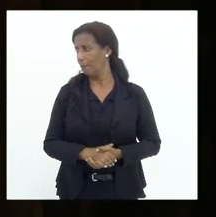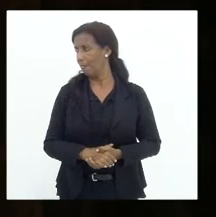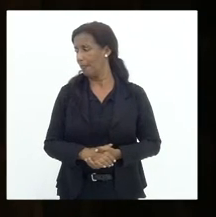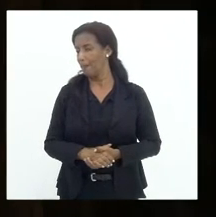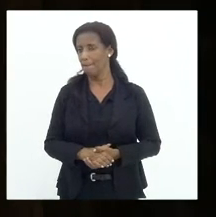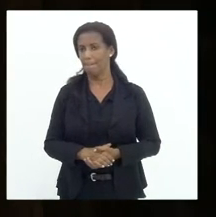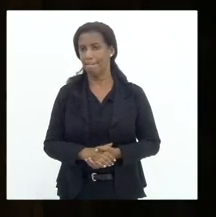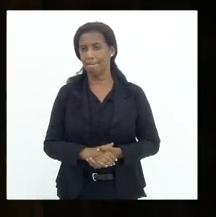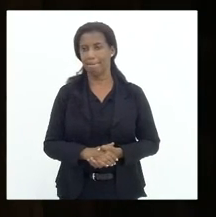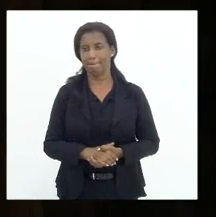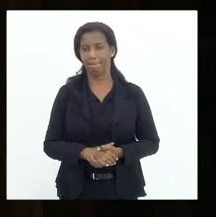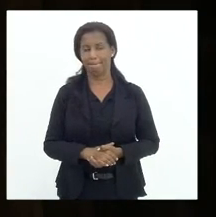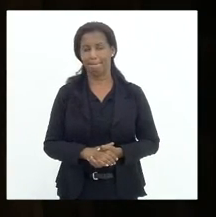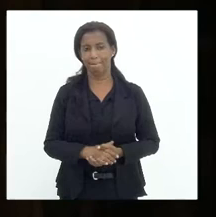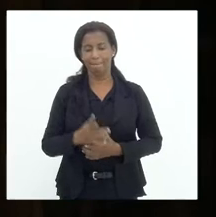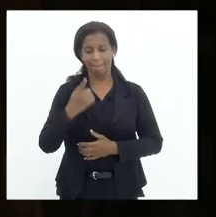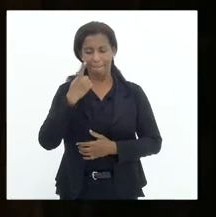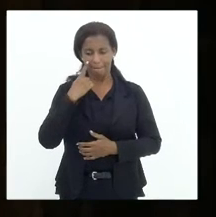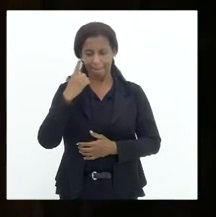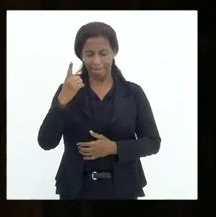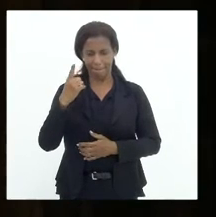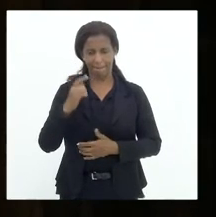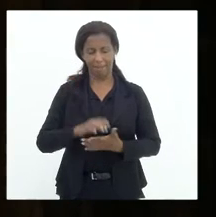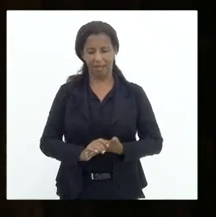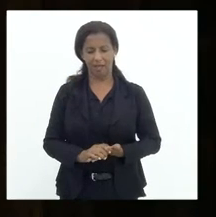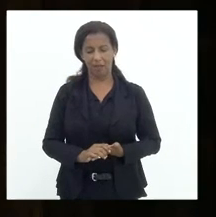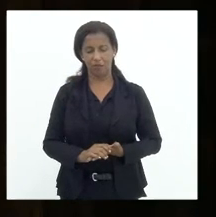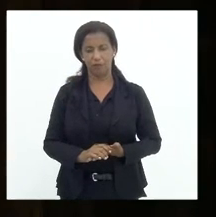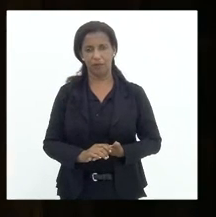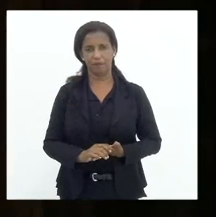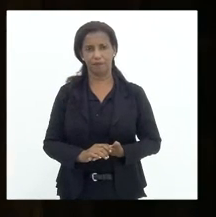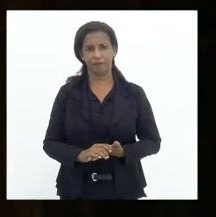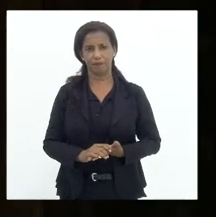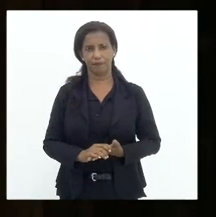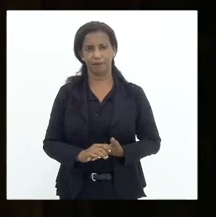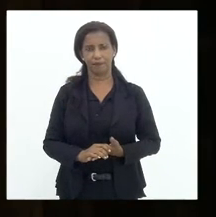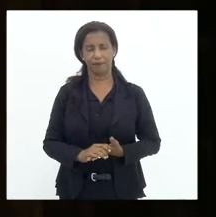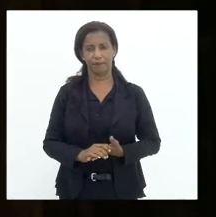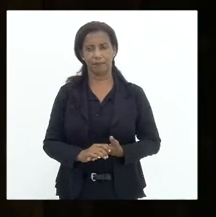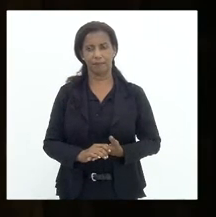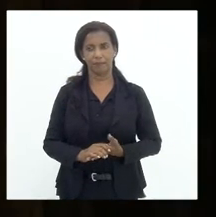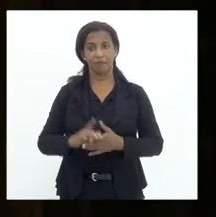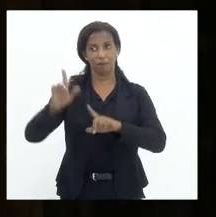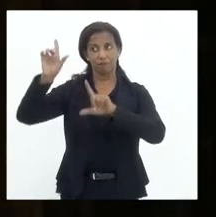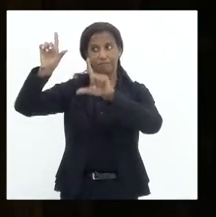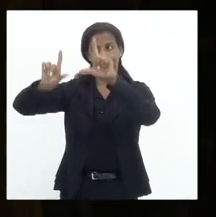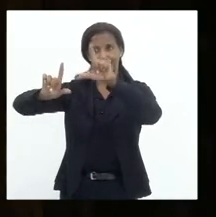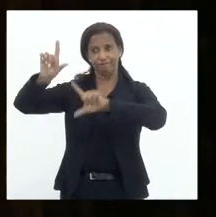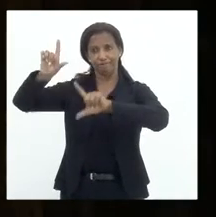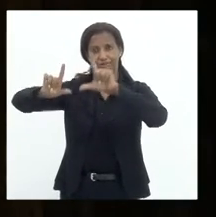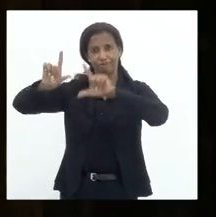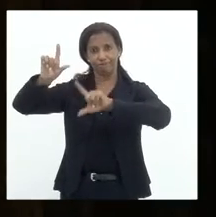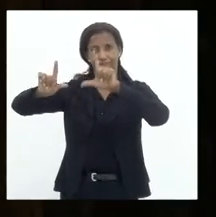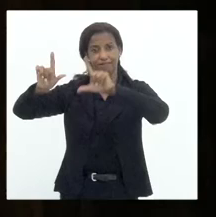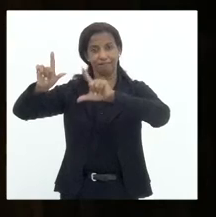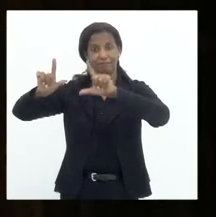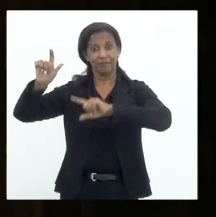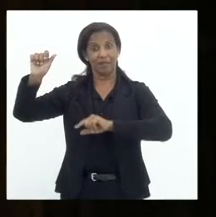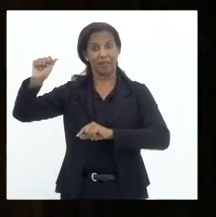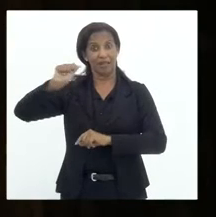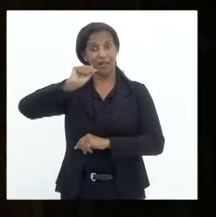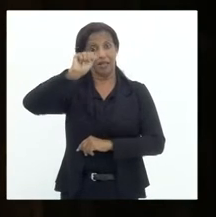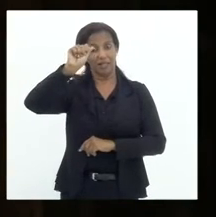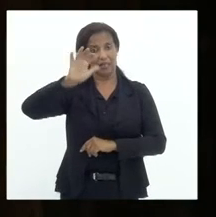Outro dia, eu vi uma matéria fortíssima lá no Oriente Médio sobre os talibãs.